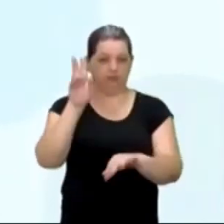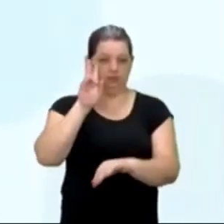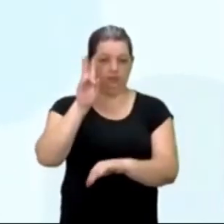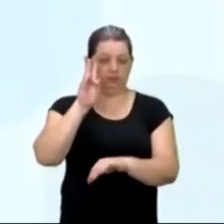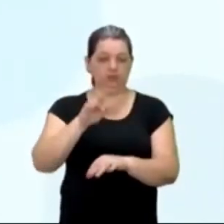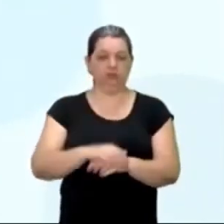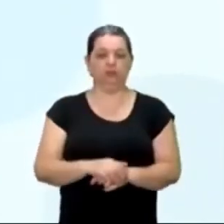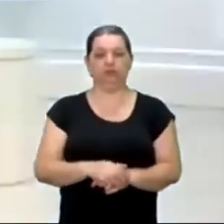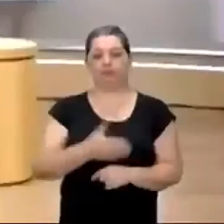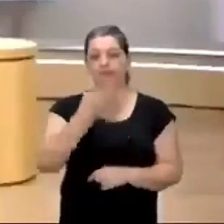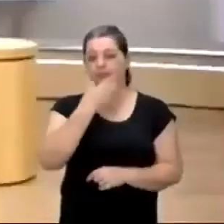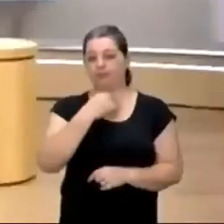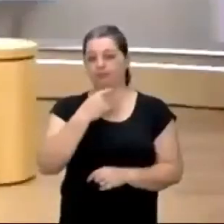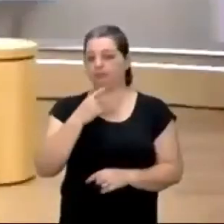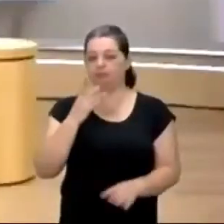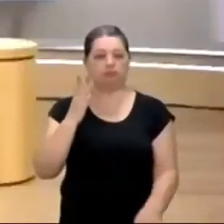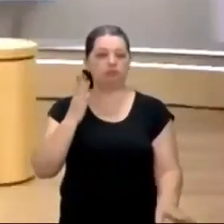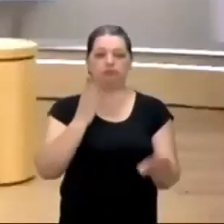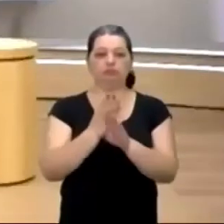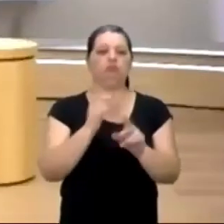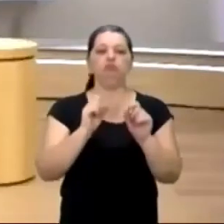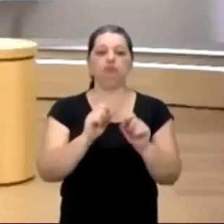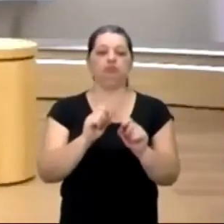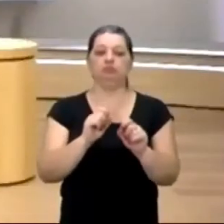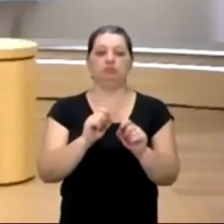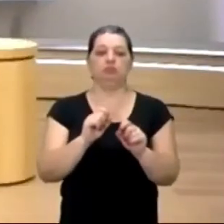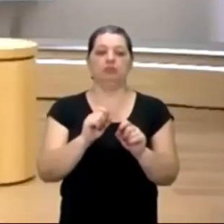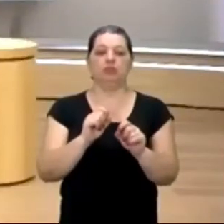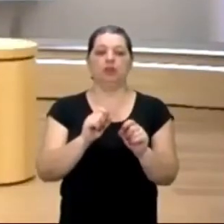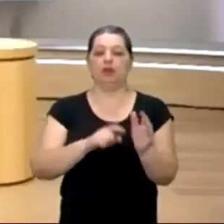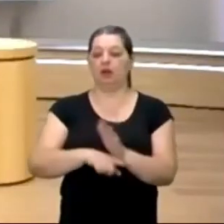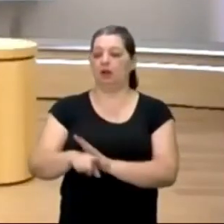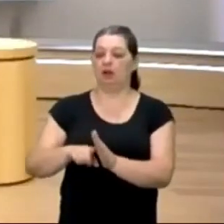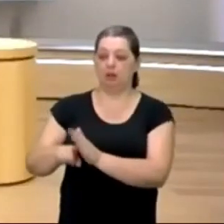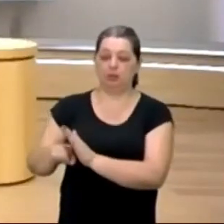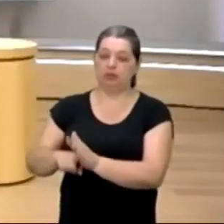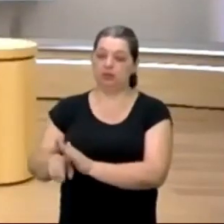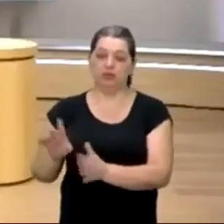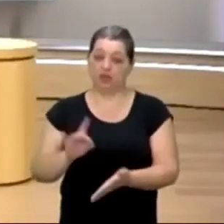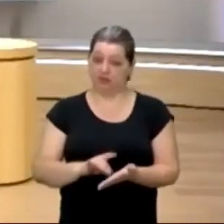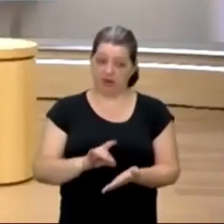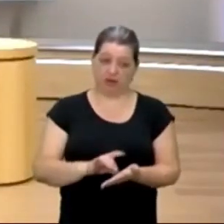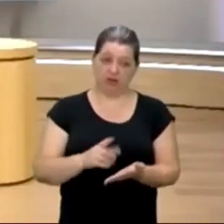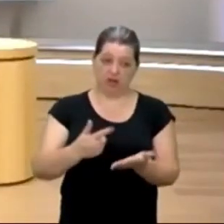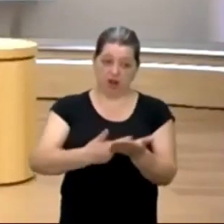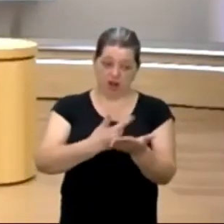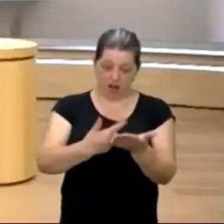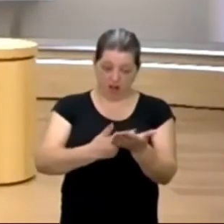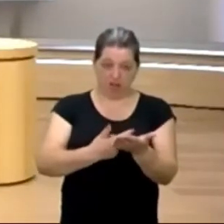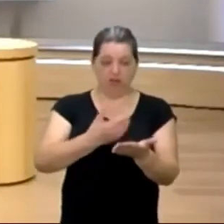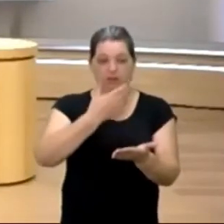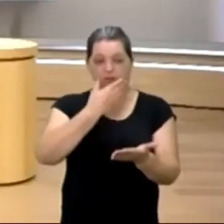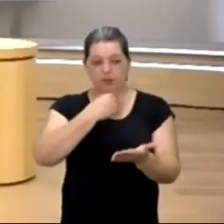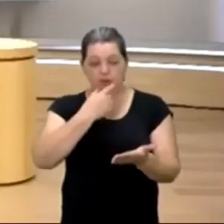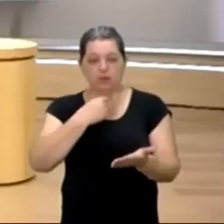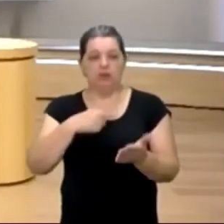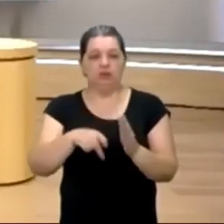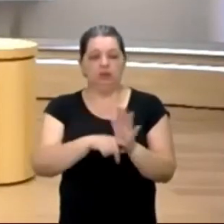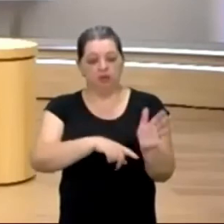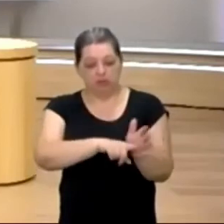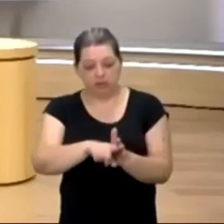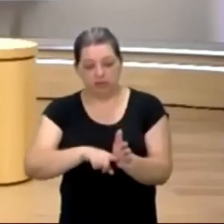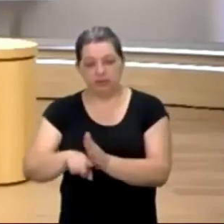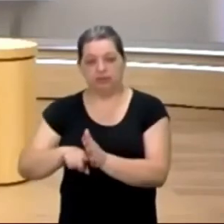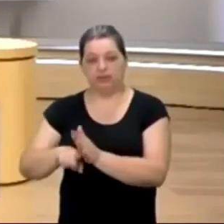ele não descobre o que veio buscar. No livro de Sherlock Holmes, no livro de Agatha